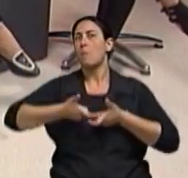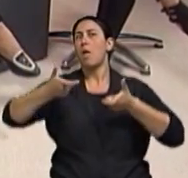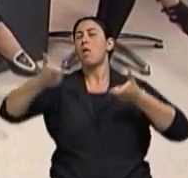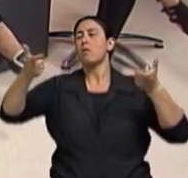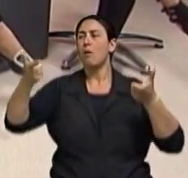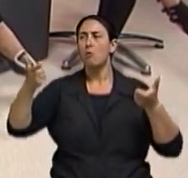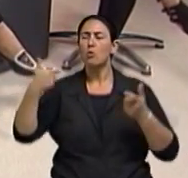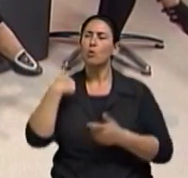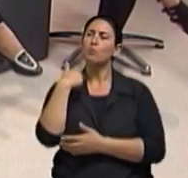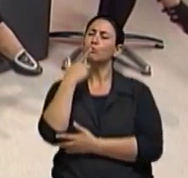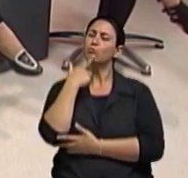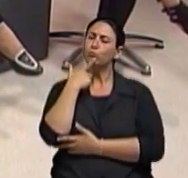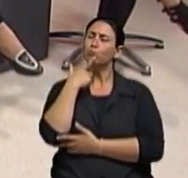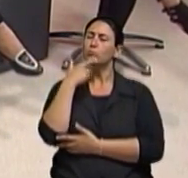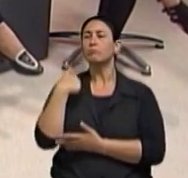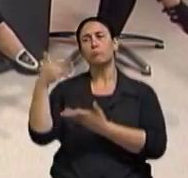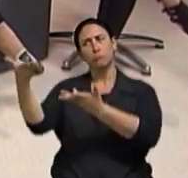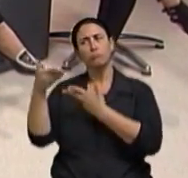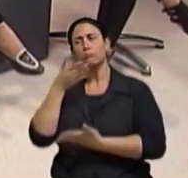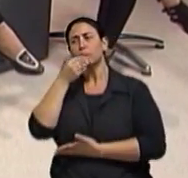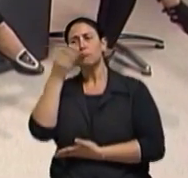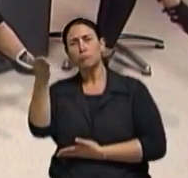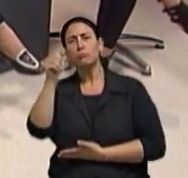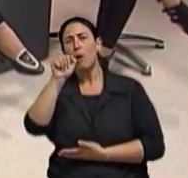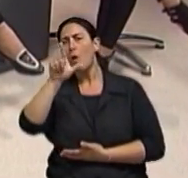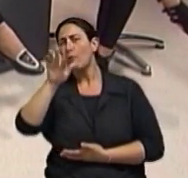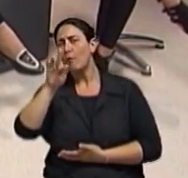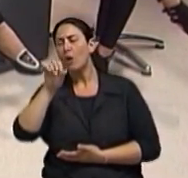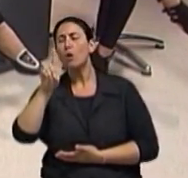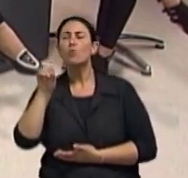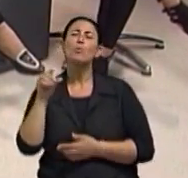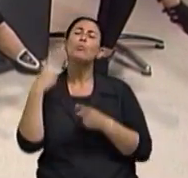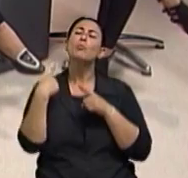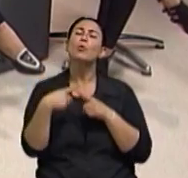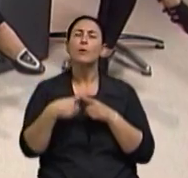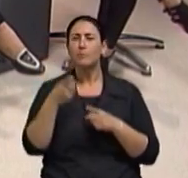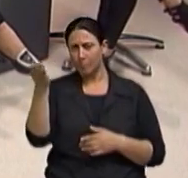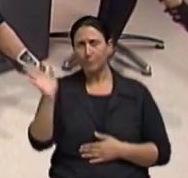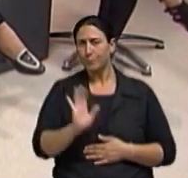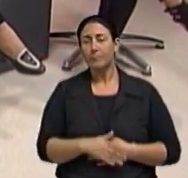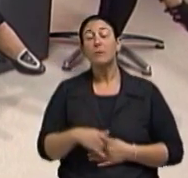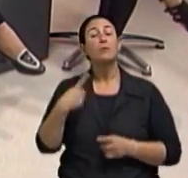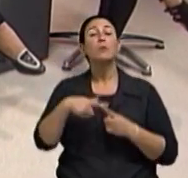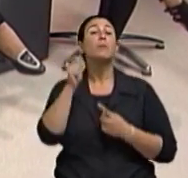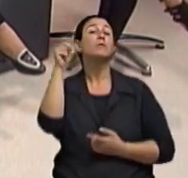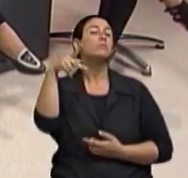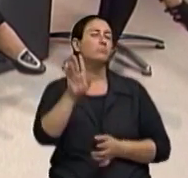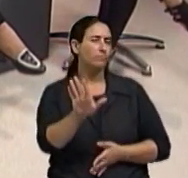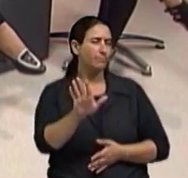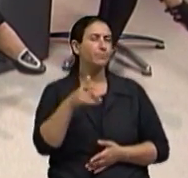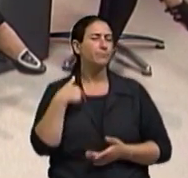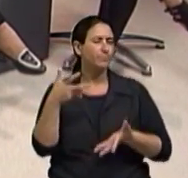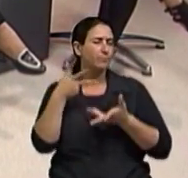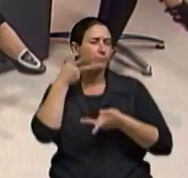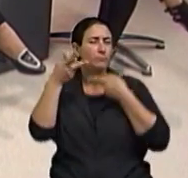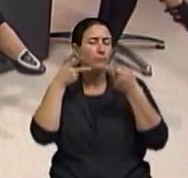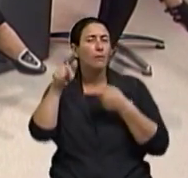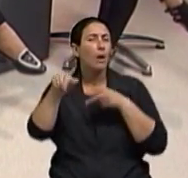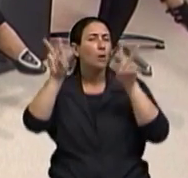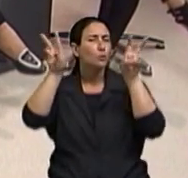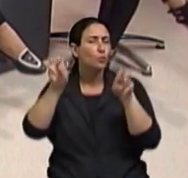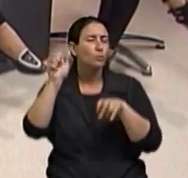na entrada do programa. Mas eu quero saber o seguinte, aposentadoria, então, vamos pegar aí, professor Alfredo,